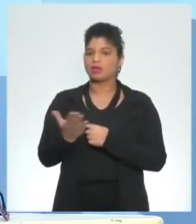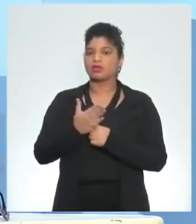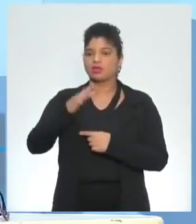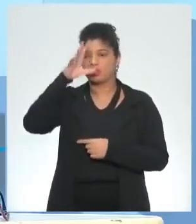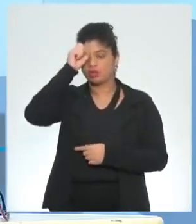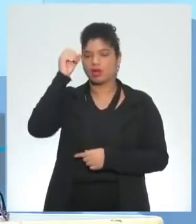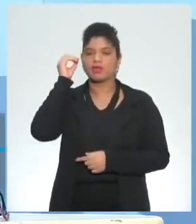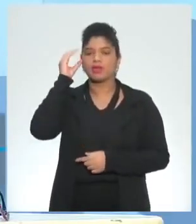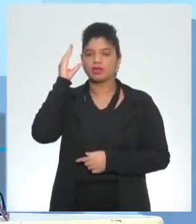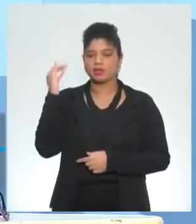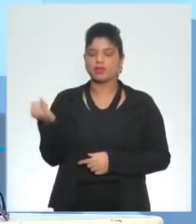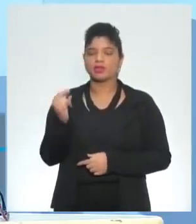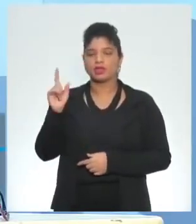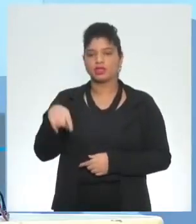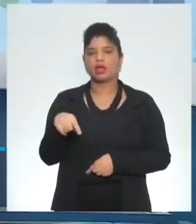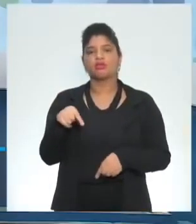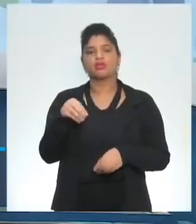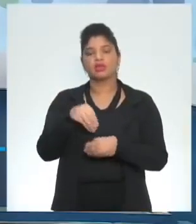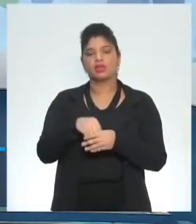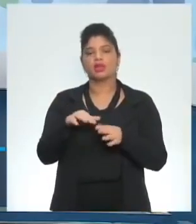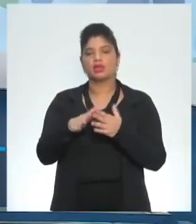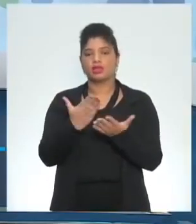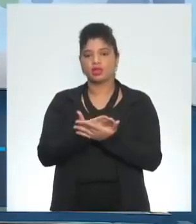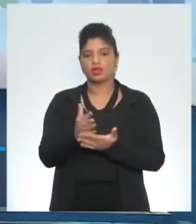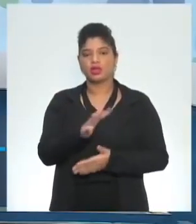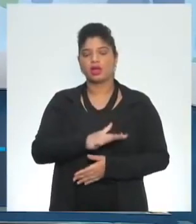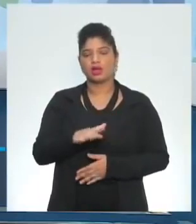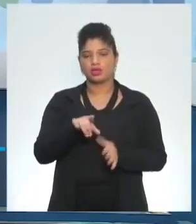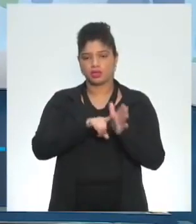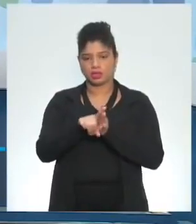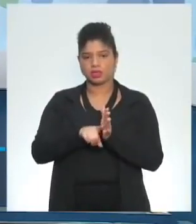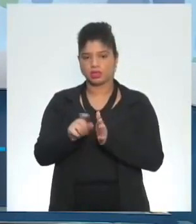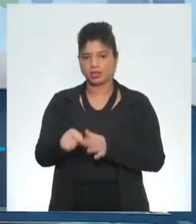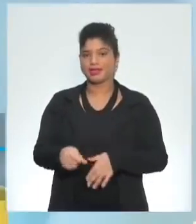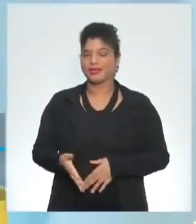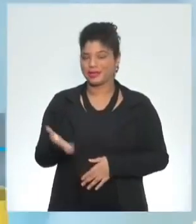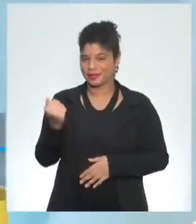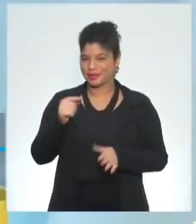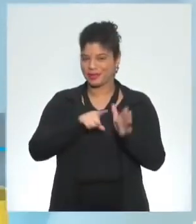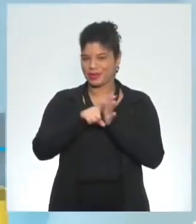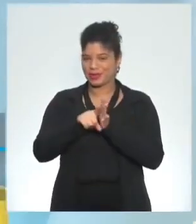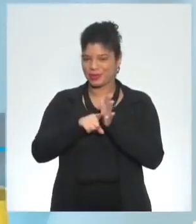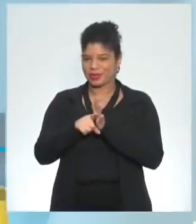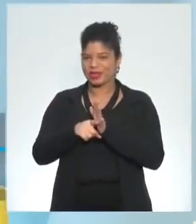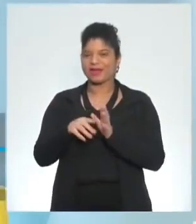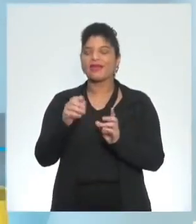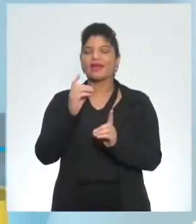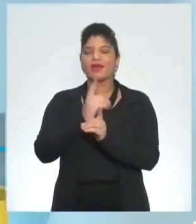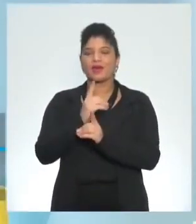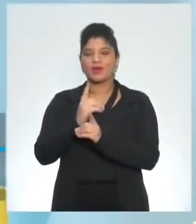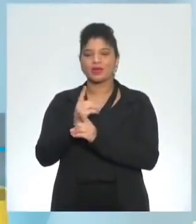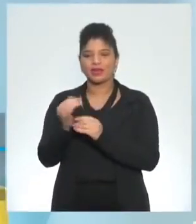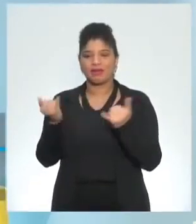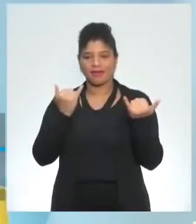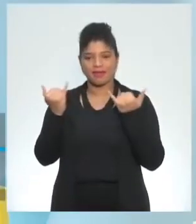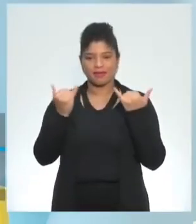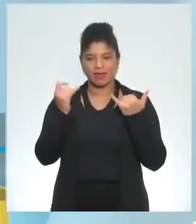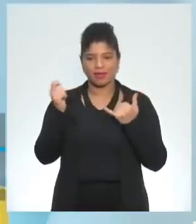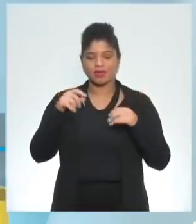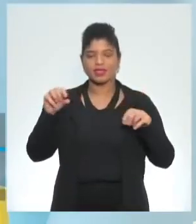isso é muito importante e a escola é um ambiente de pesquisa não é não legal então vamos pesquisar vamos atrás dessas informações para que você possa